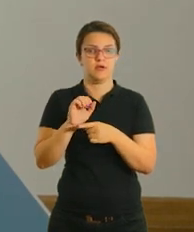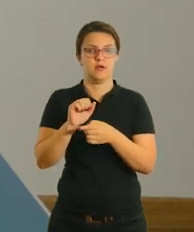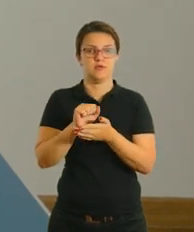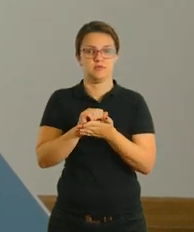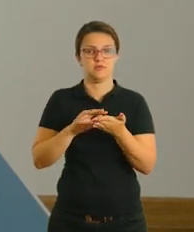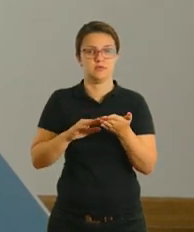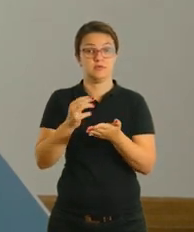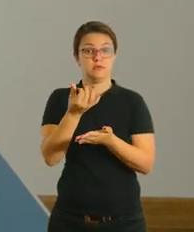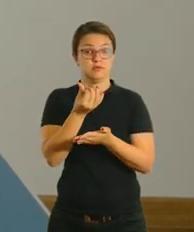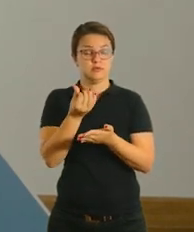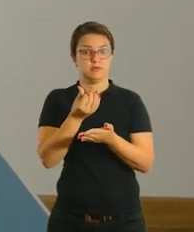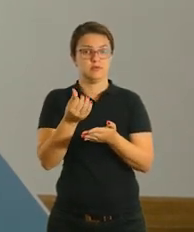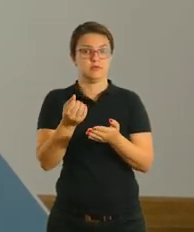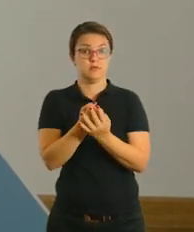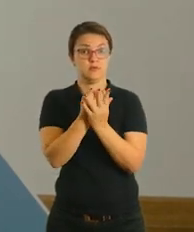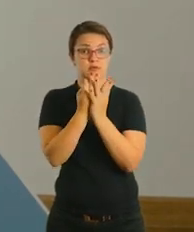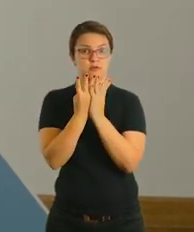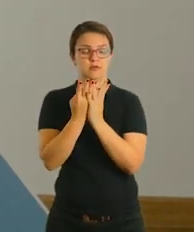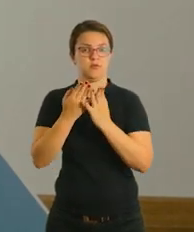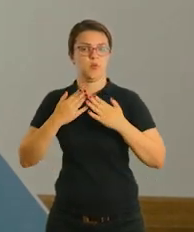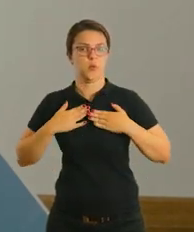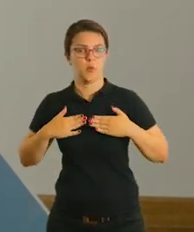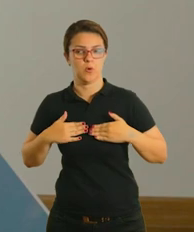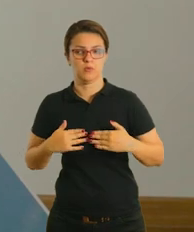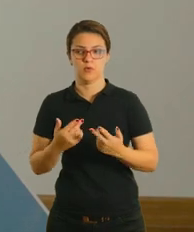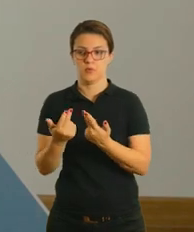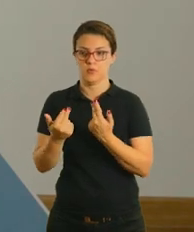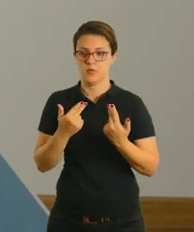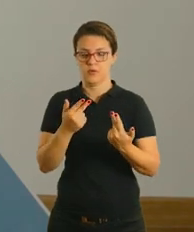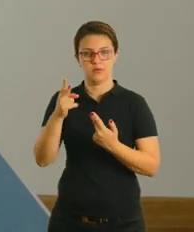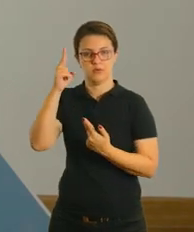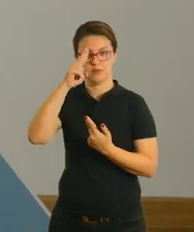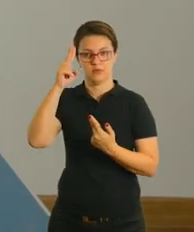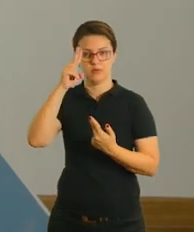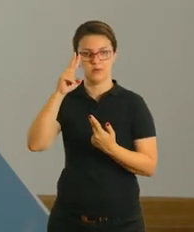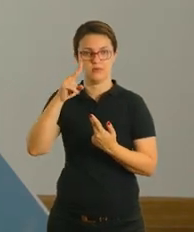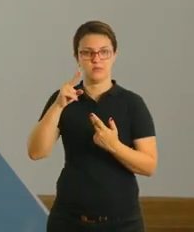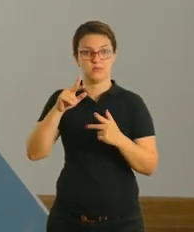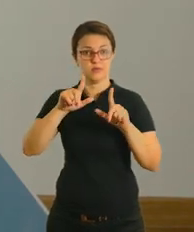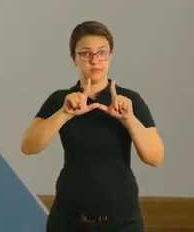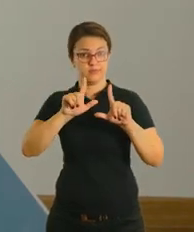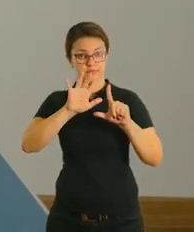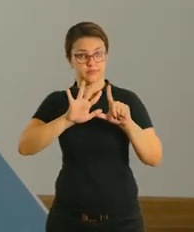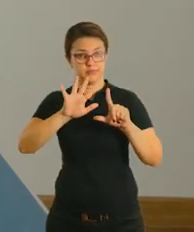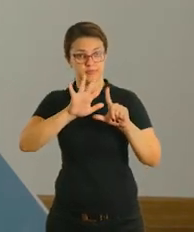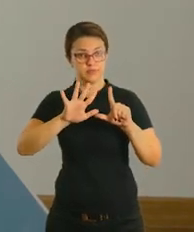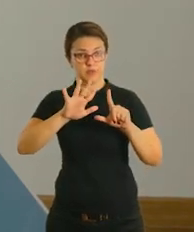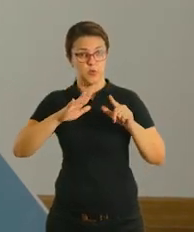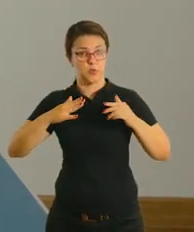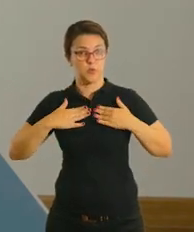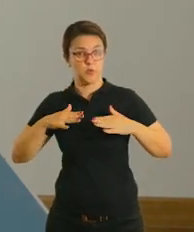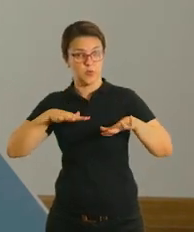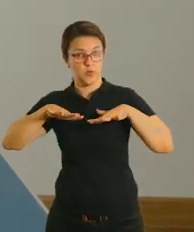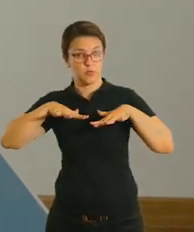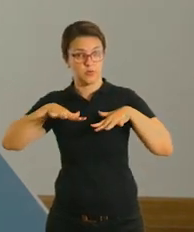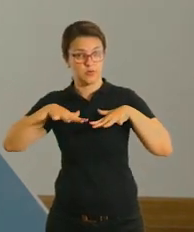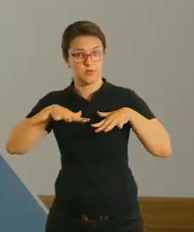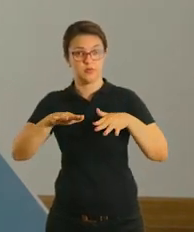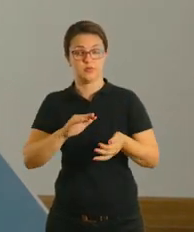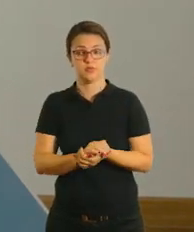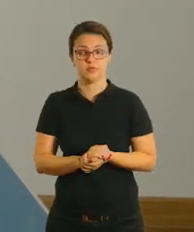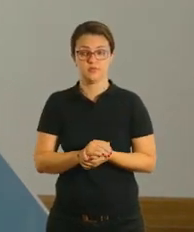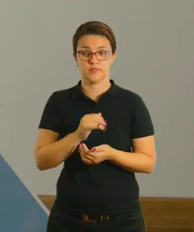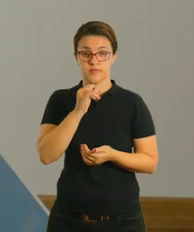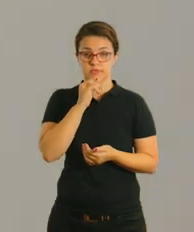corporal. Você pode utilizar a mesma atividade. É mais ou menos assim, porque a gente fez os desenhos com as posturas. Ela